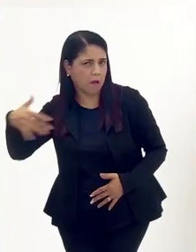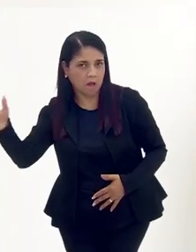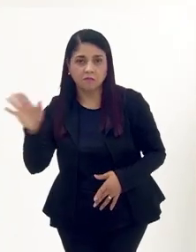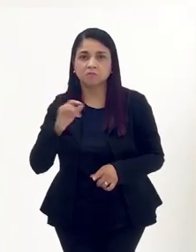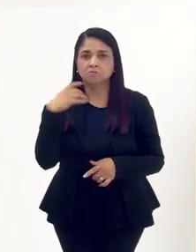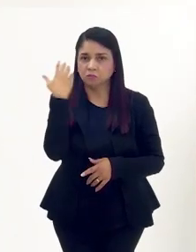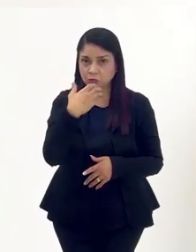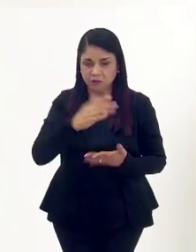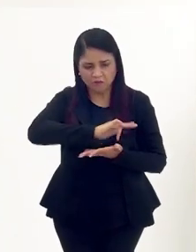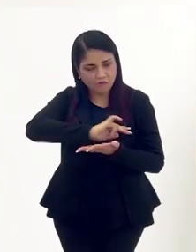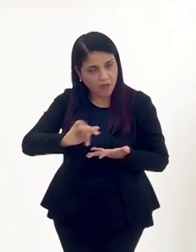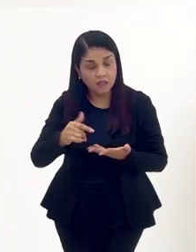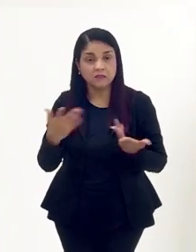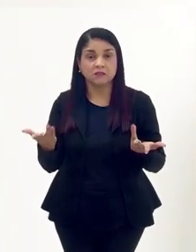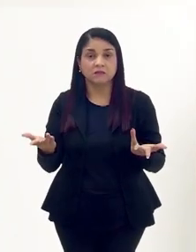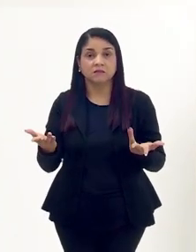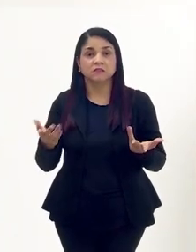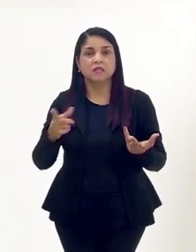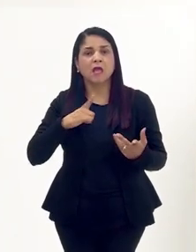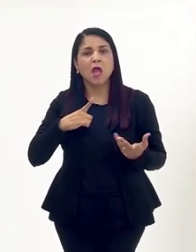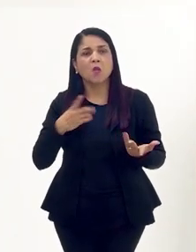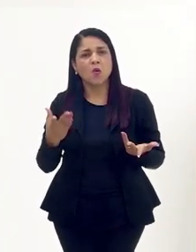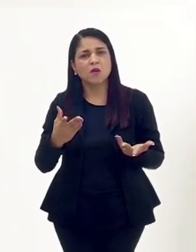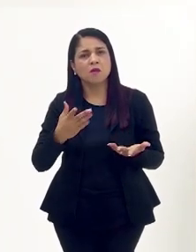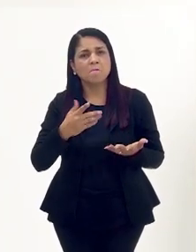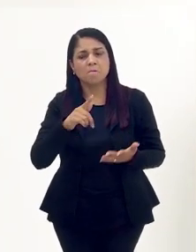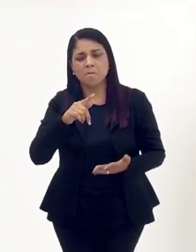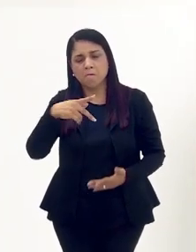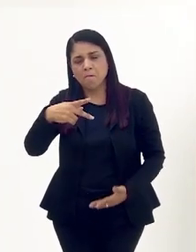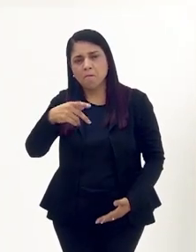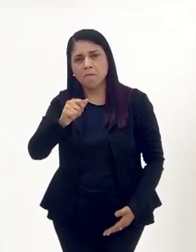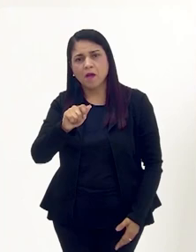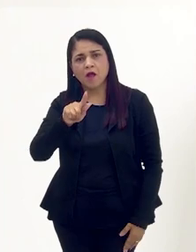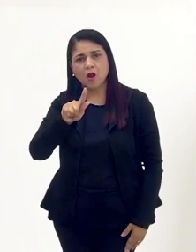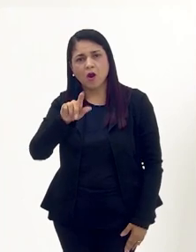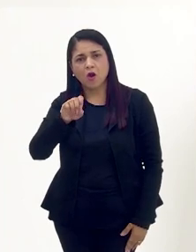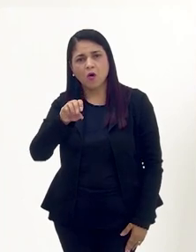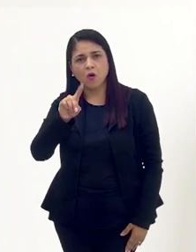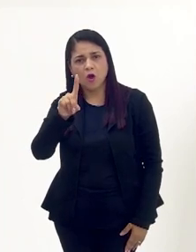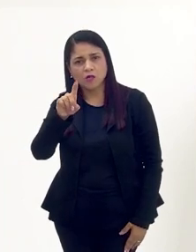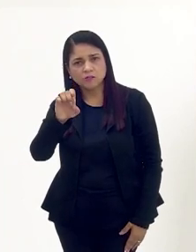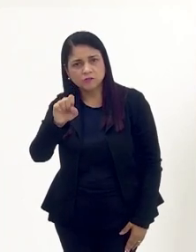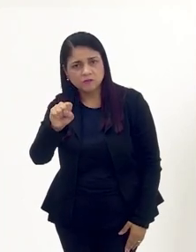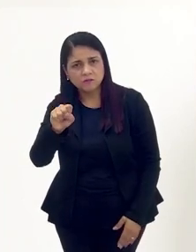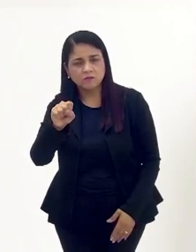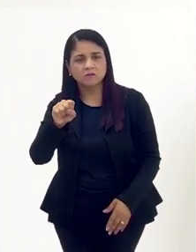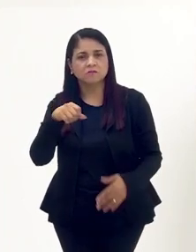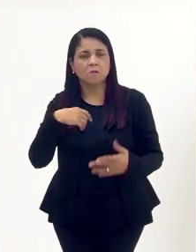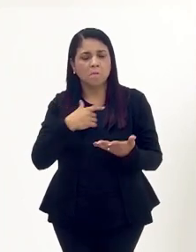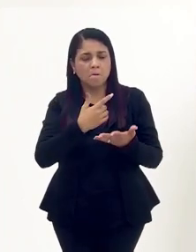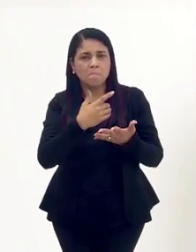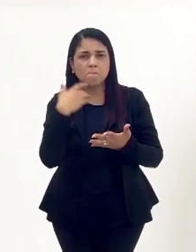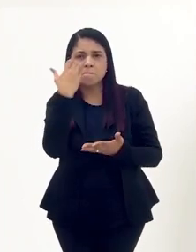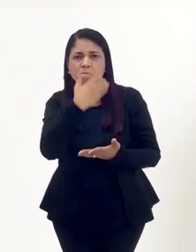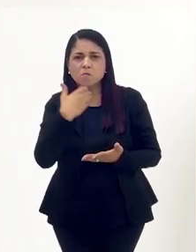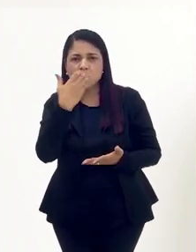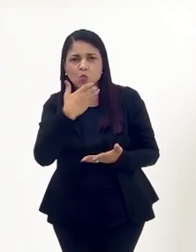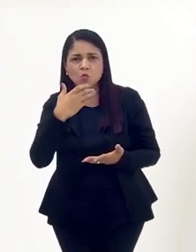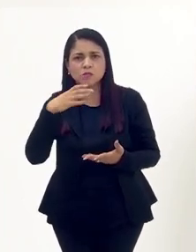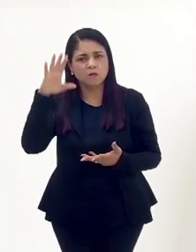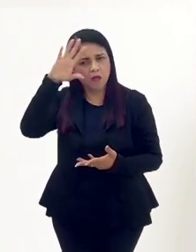Por que essa moda agora dos pagodes serem só com músicas